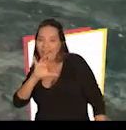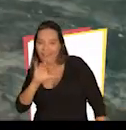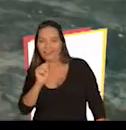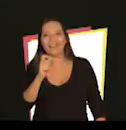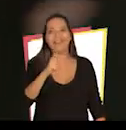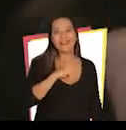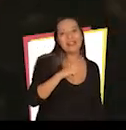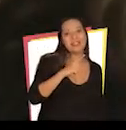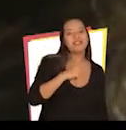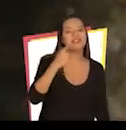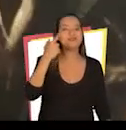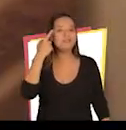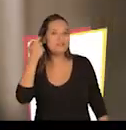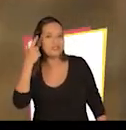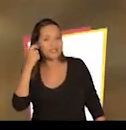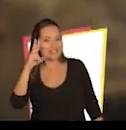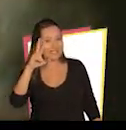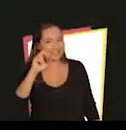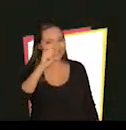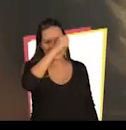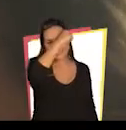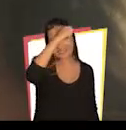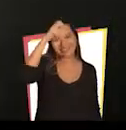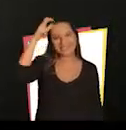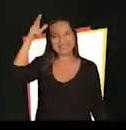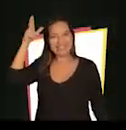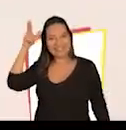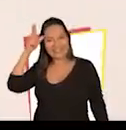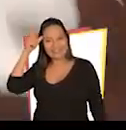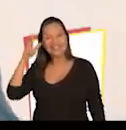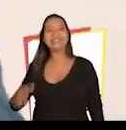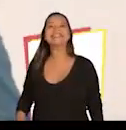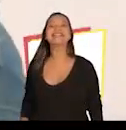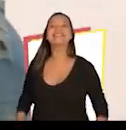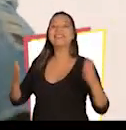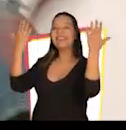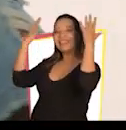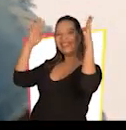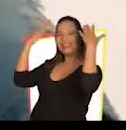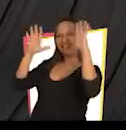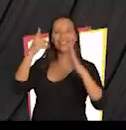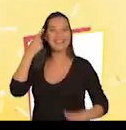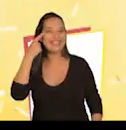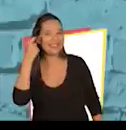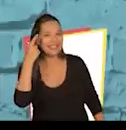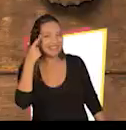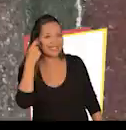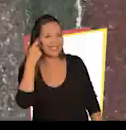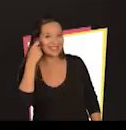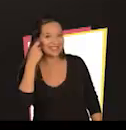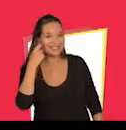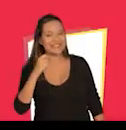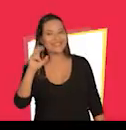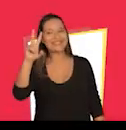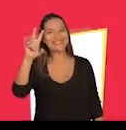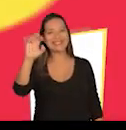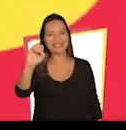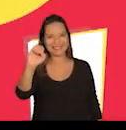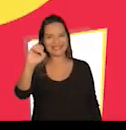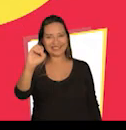vai ter Freixo 50, prefeito É o Freixo 50